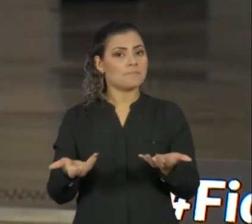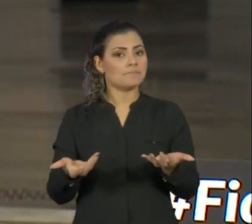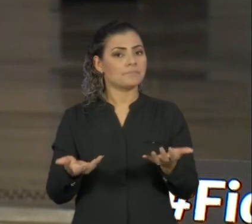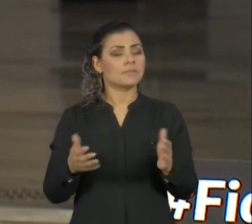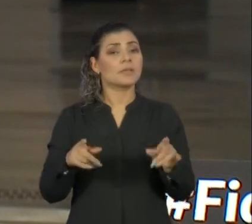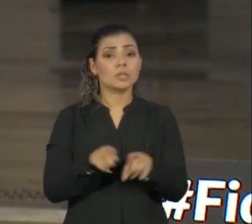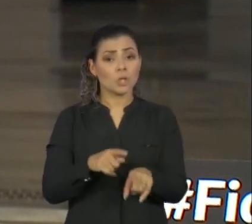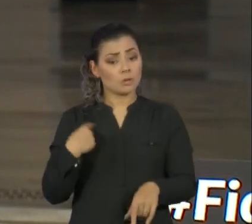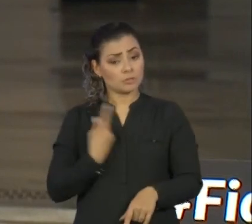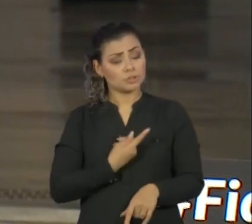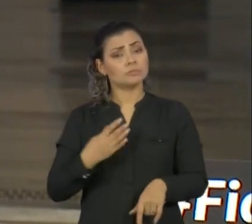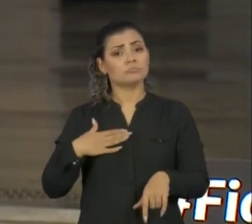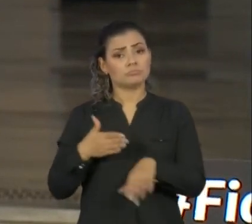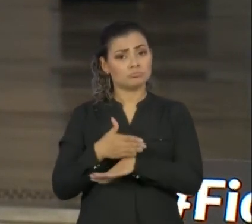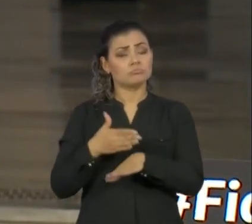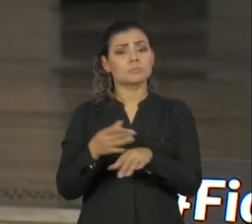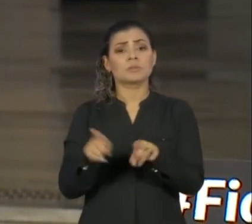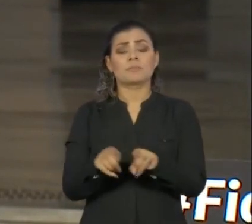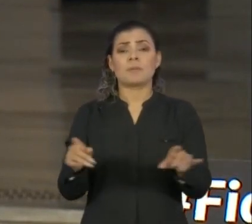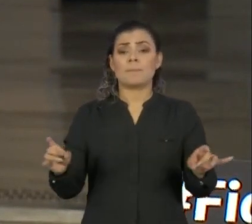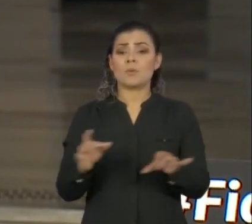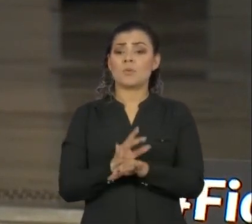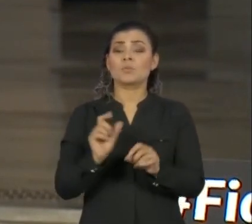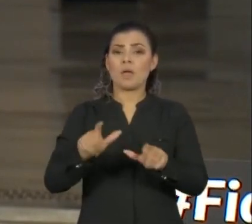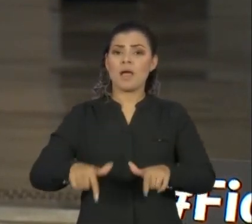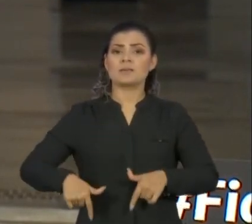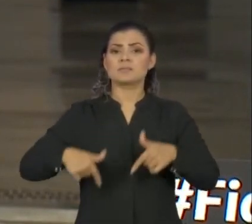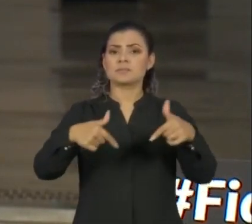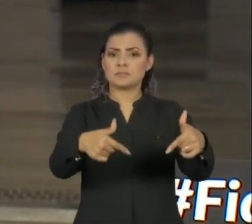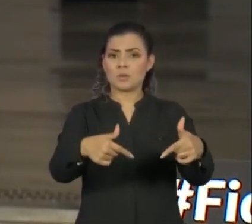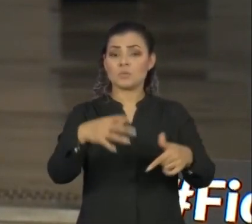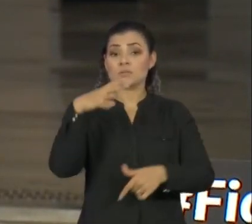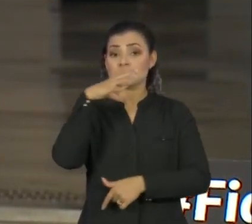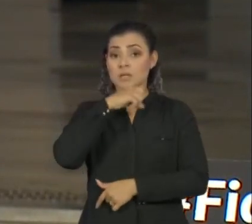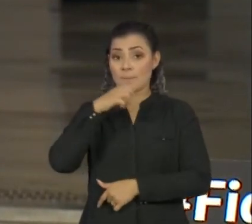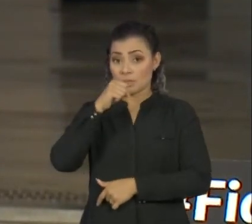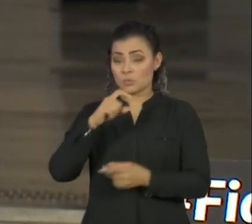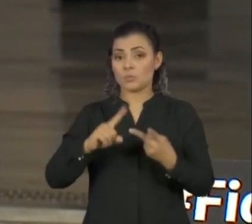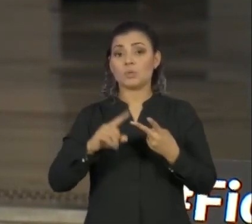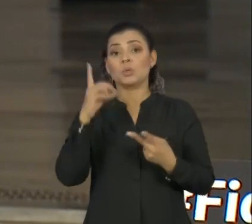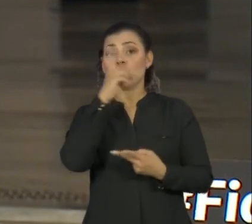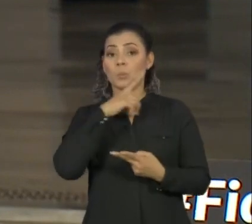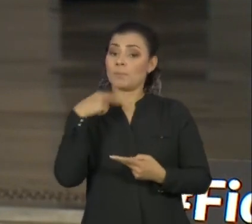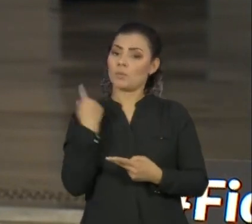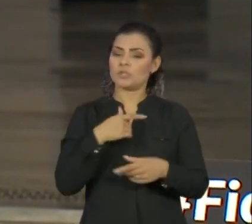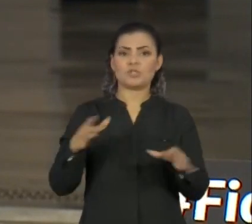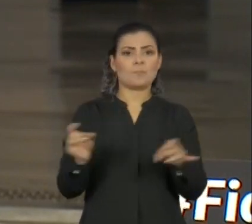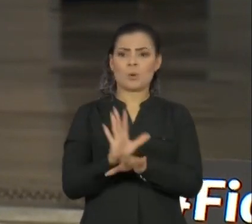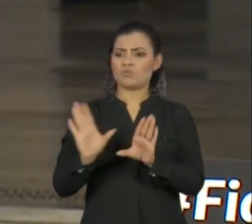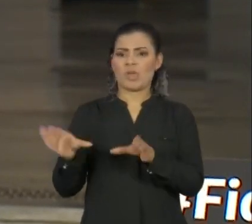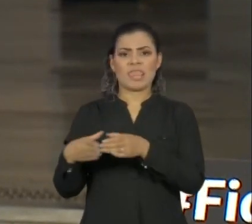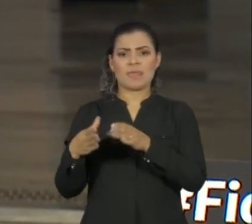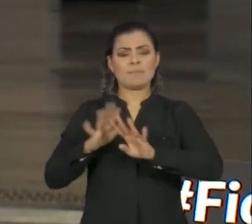Estaremos com o dispositivo pronto para atuar no sábado e no domingo,